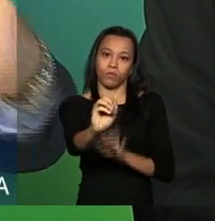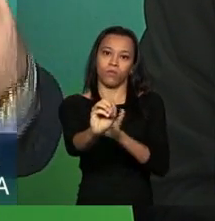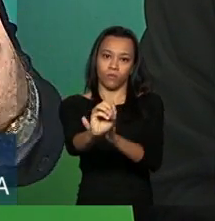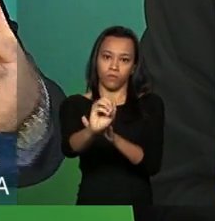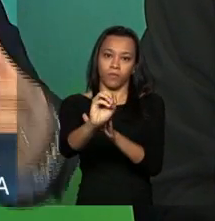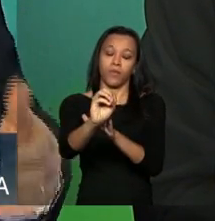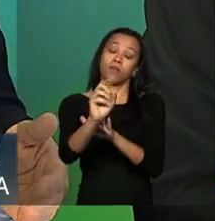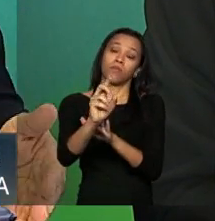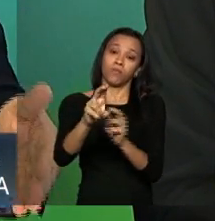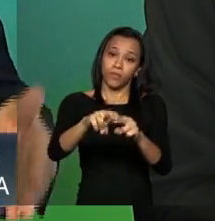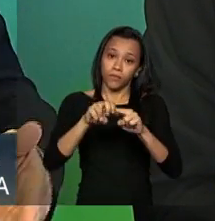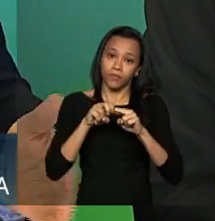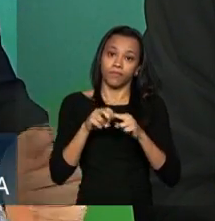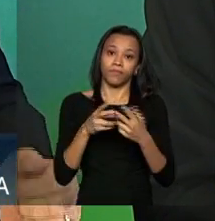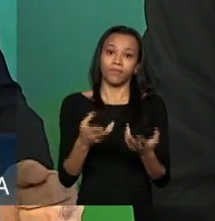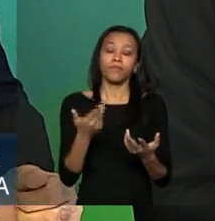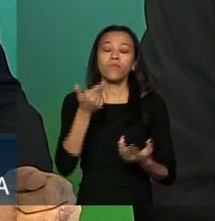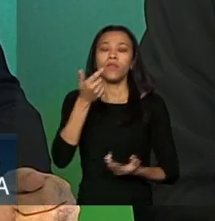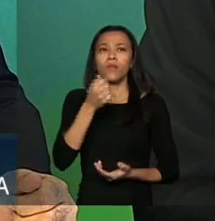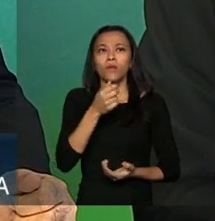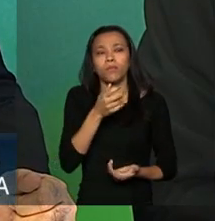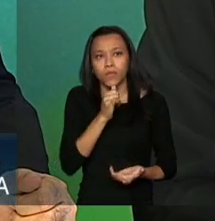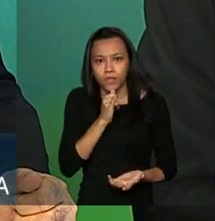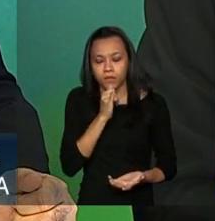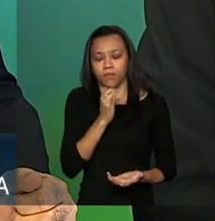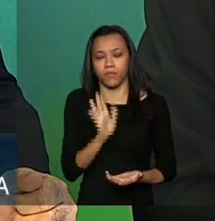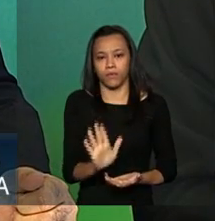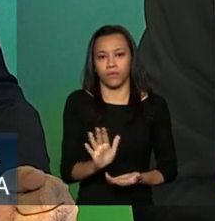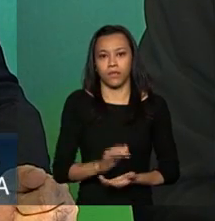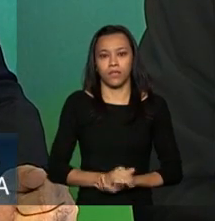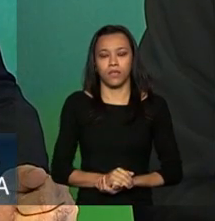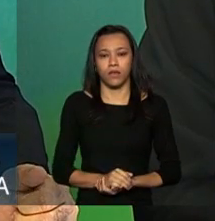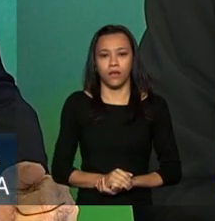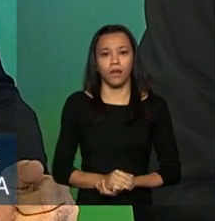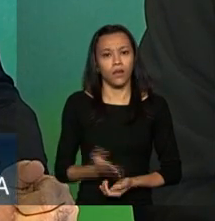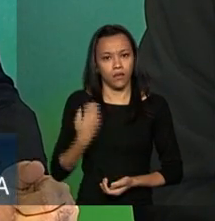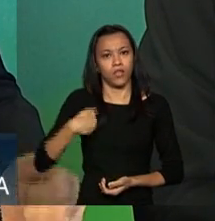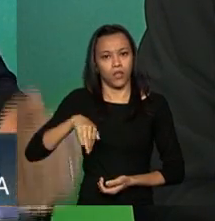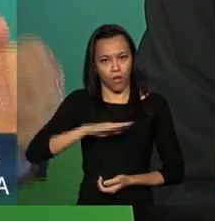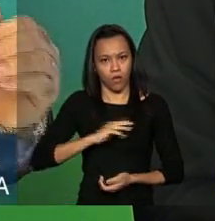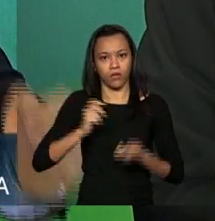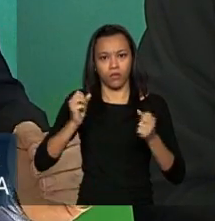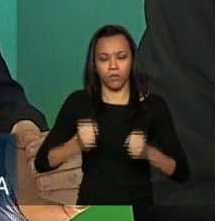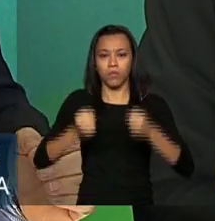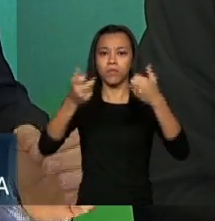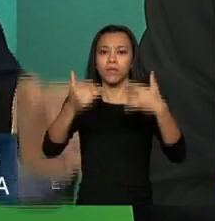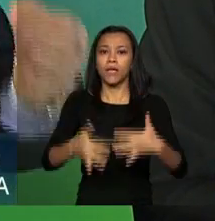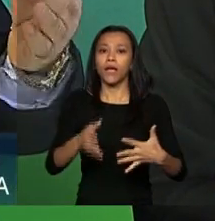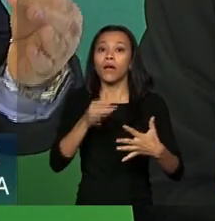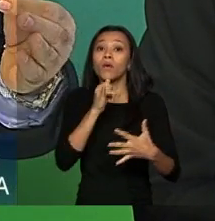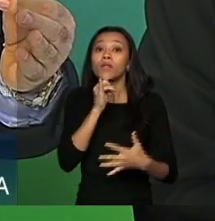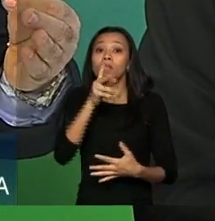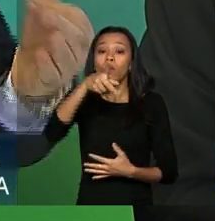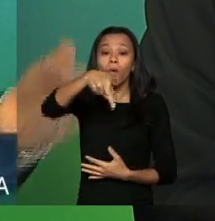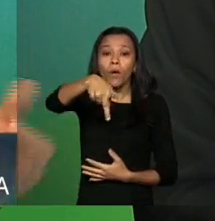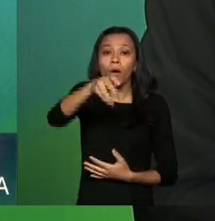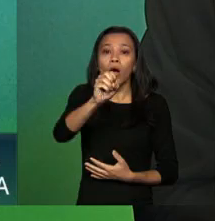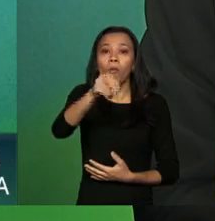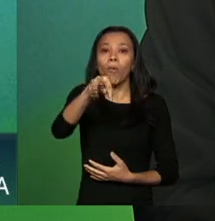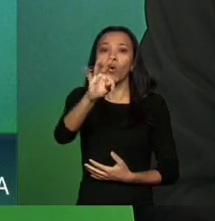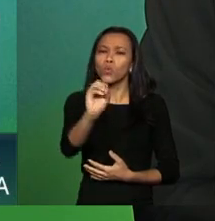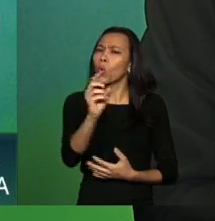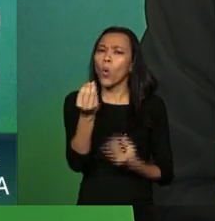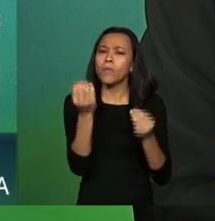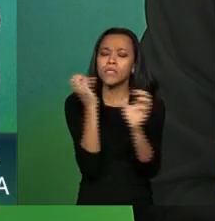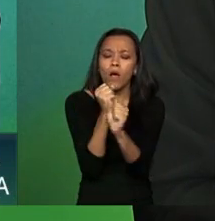evoluímos. Um exemplo que nós podemos dar aqui, em relação aos pontos. Como eu disse, como é que